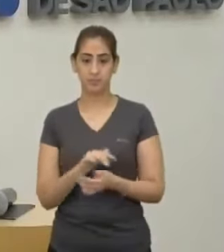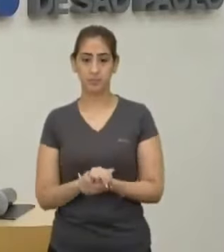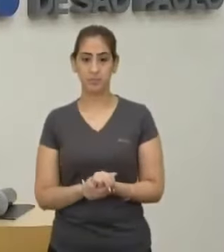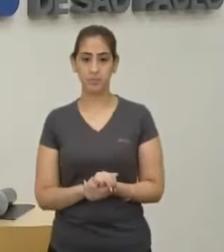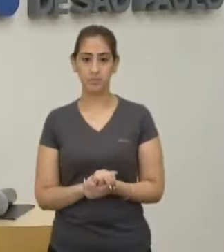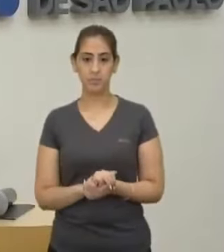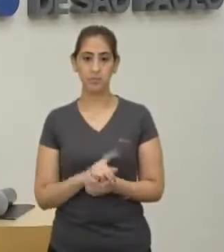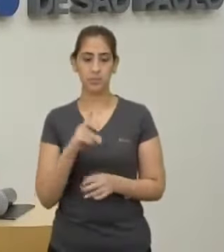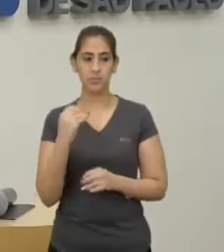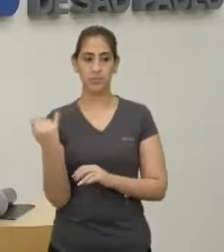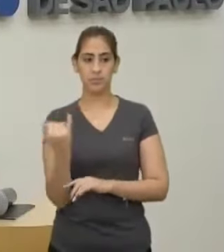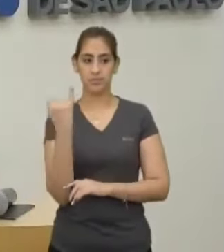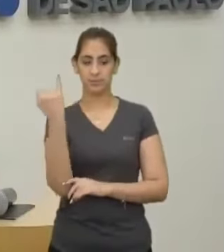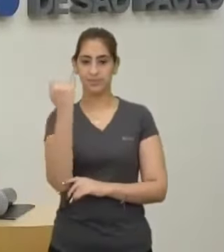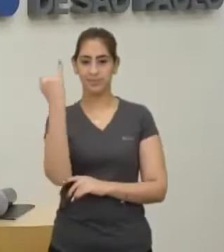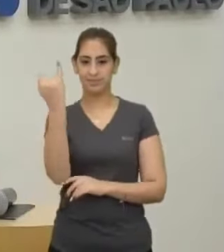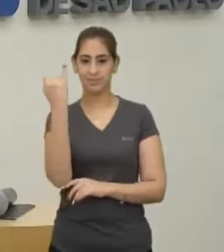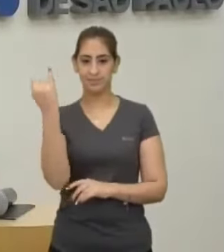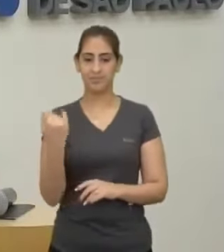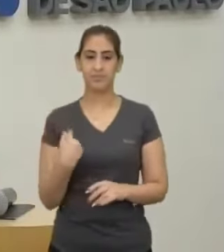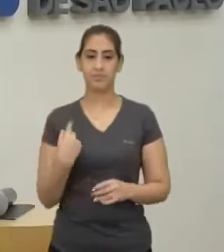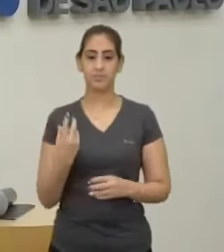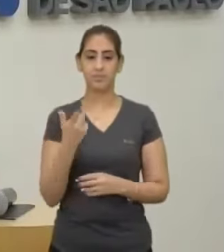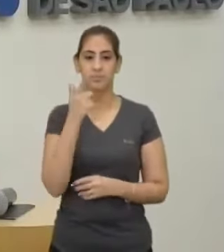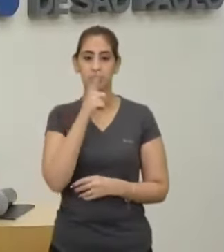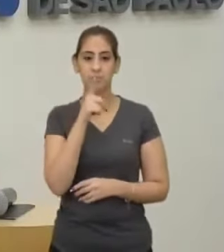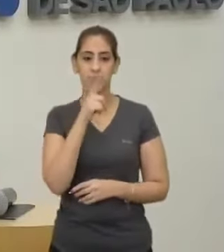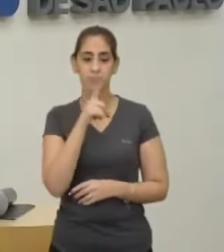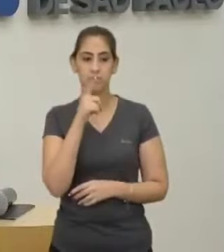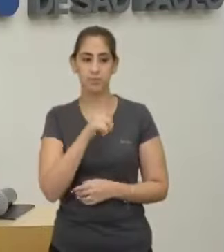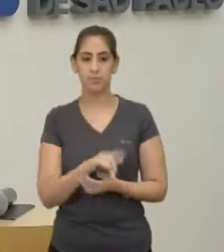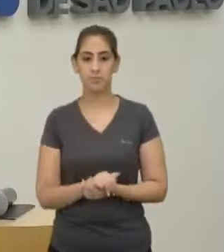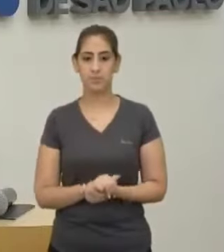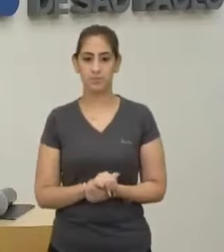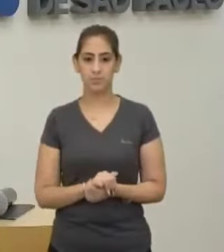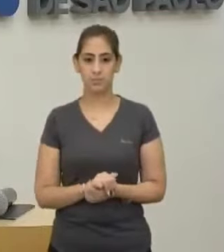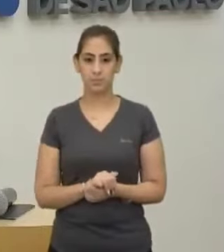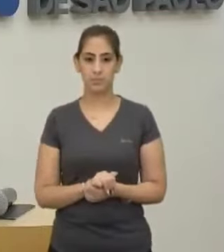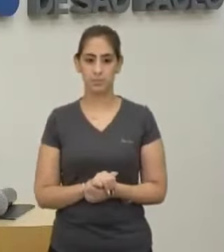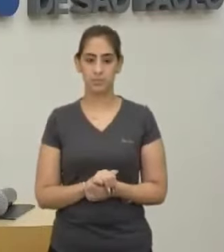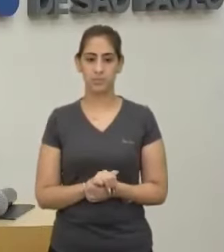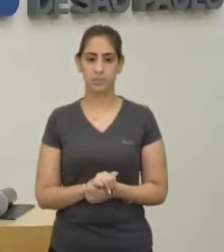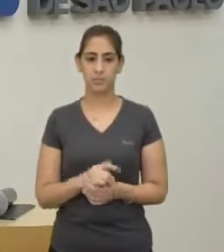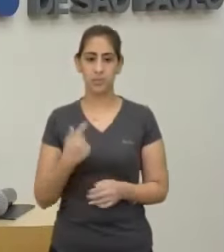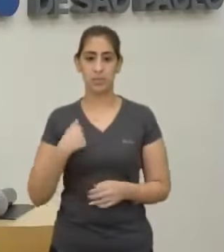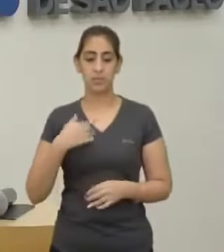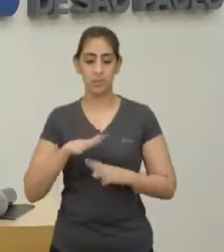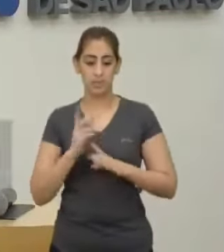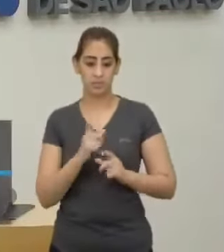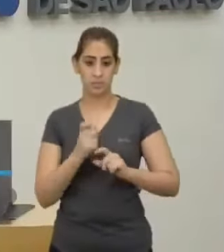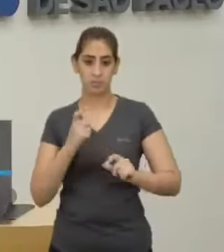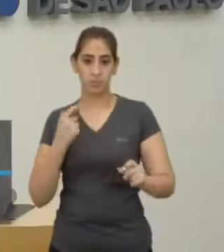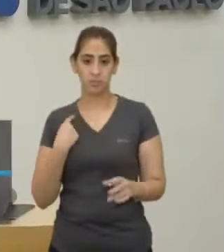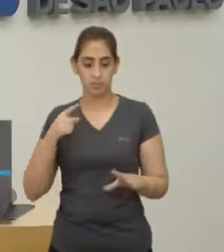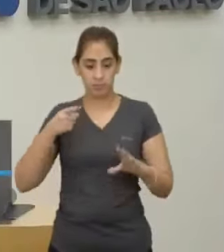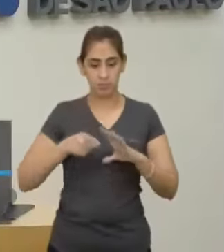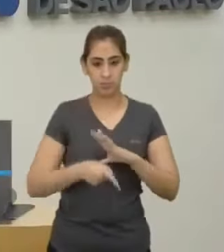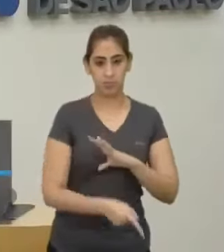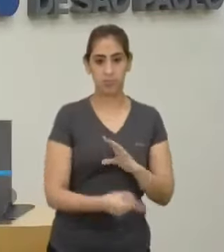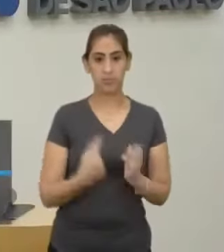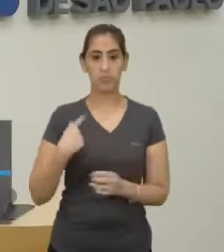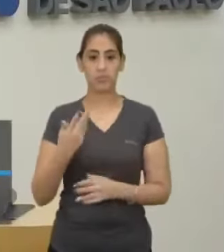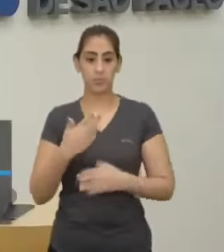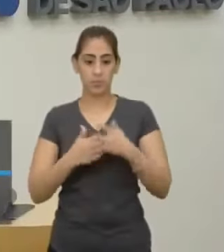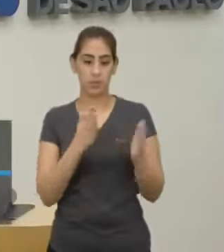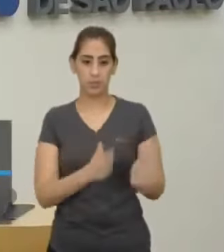É super importante também a gente sempre resgatar conceitos, né? Eu acho que a aula fica muito mais abrangente Quando, além do